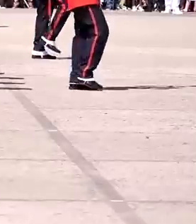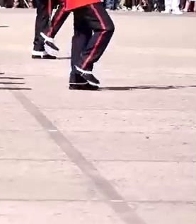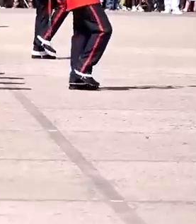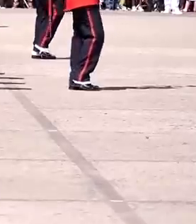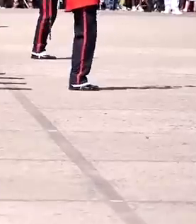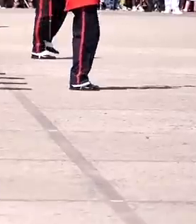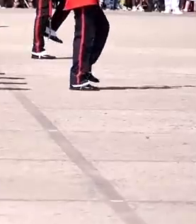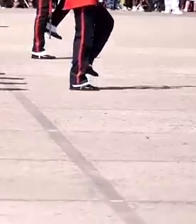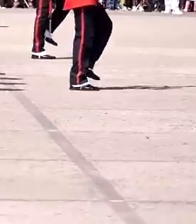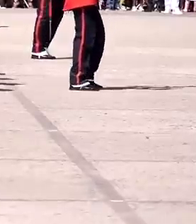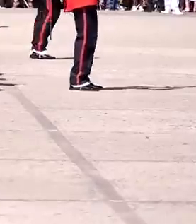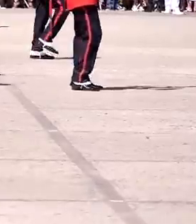Legendas Tchau! Obrigado.